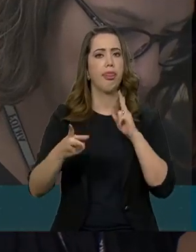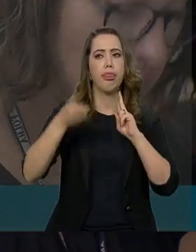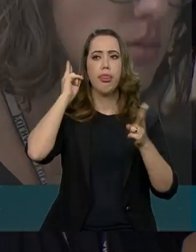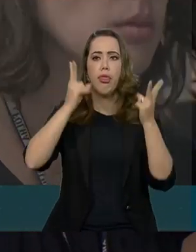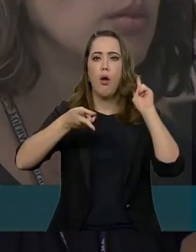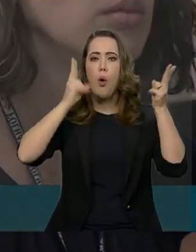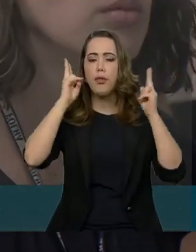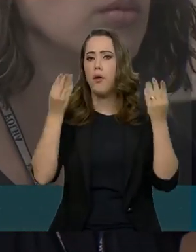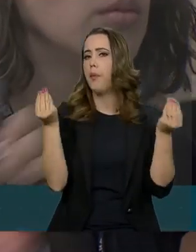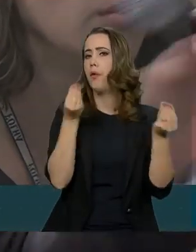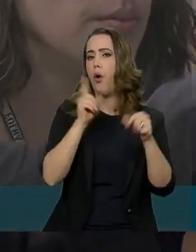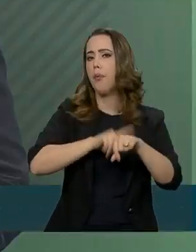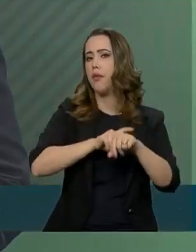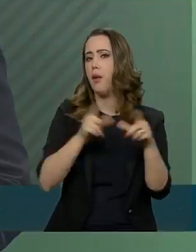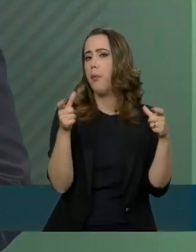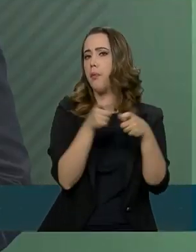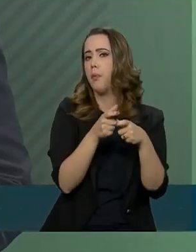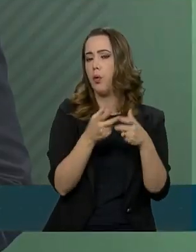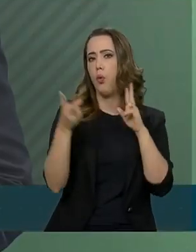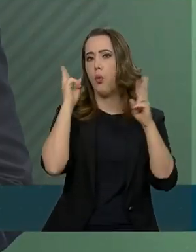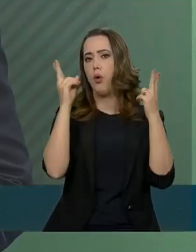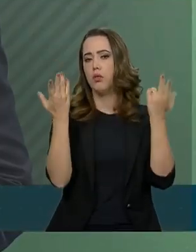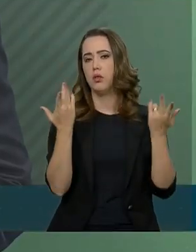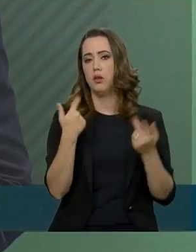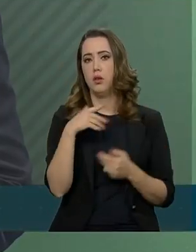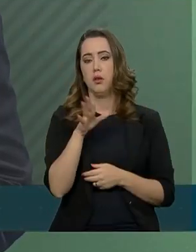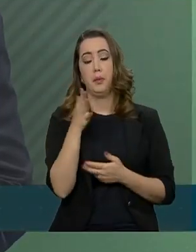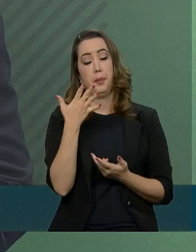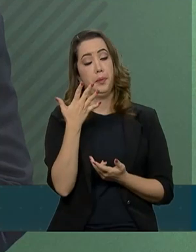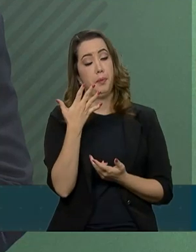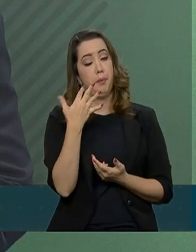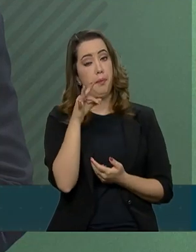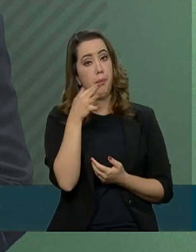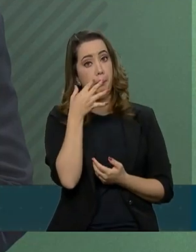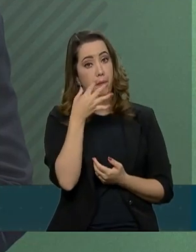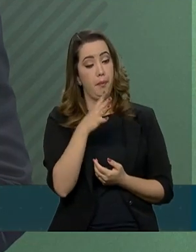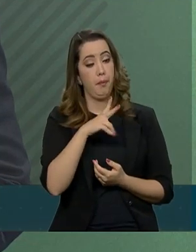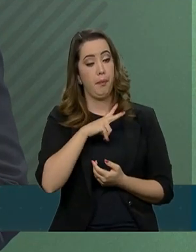para uma atividade de caráter pessoal? A primeira pergunta.